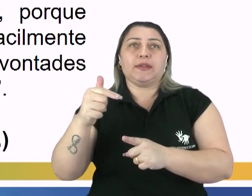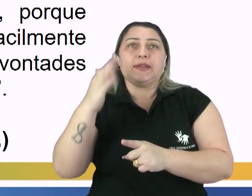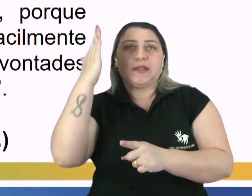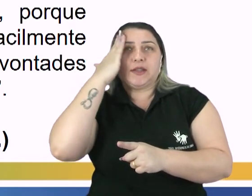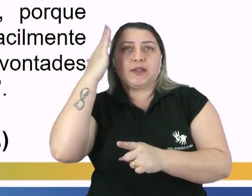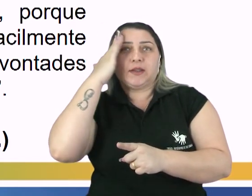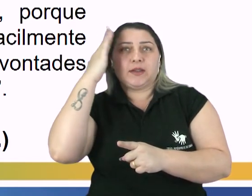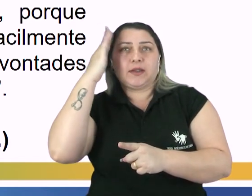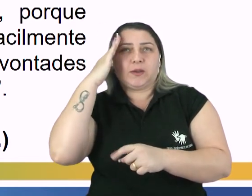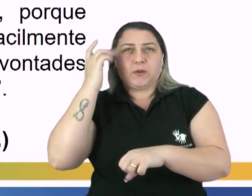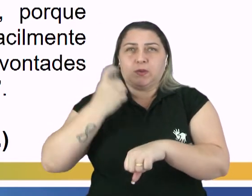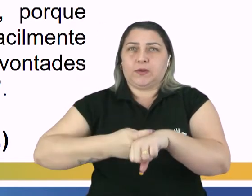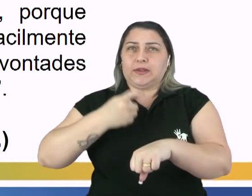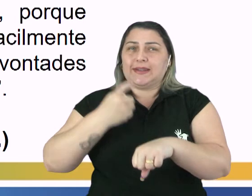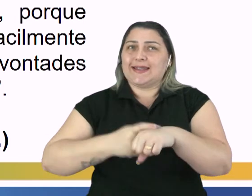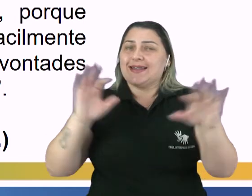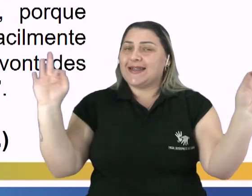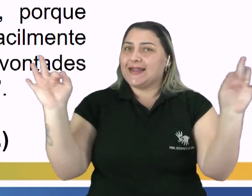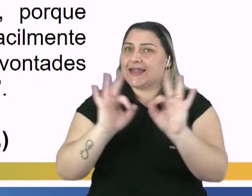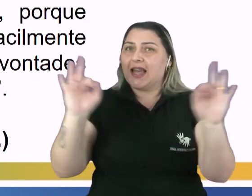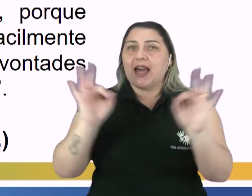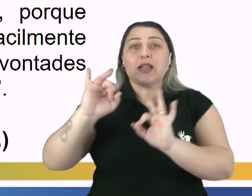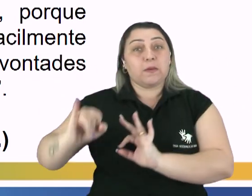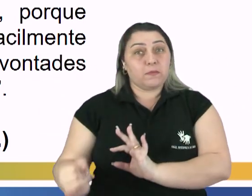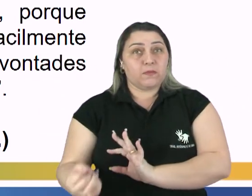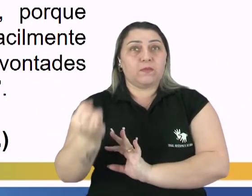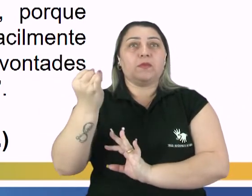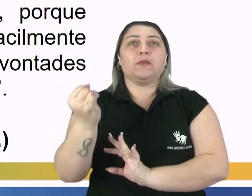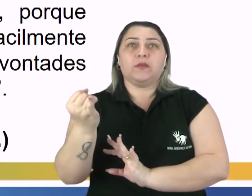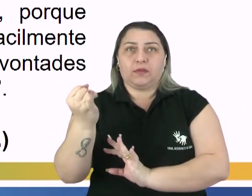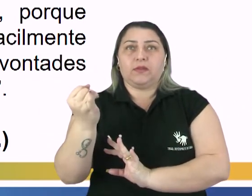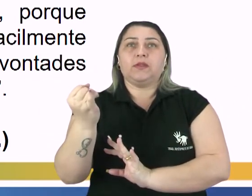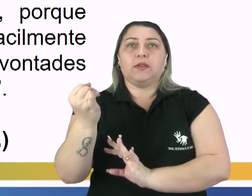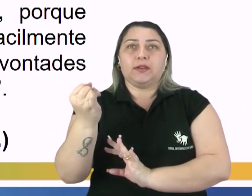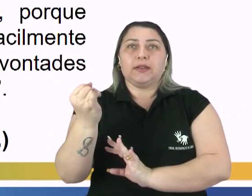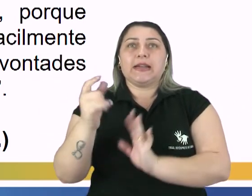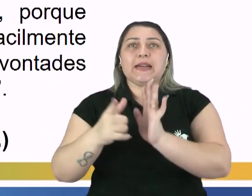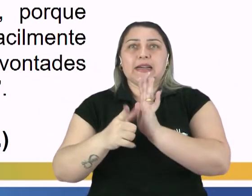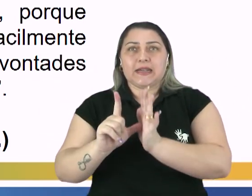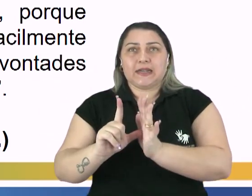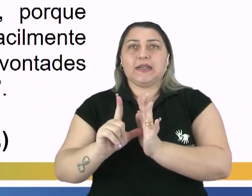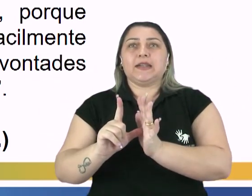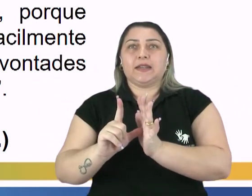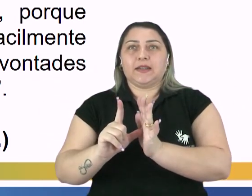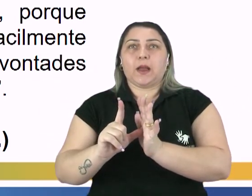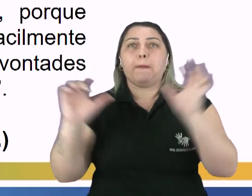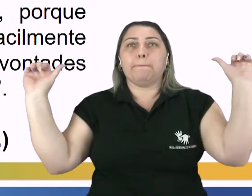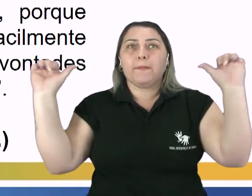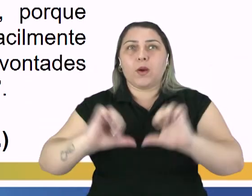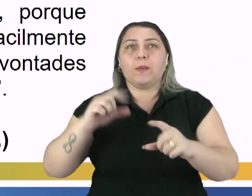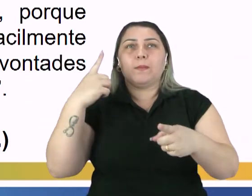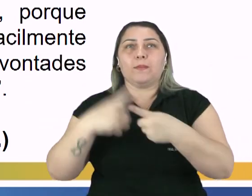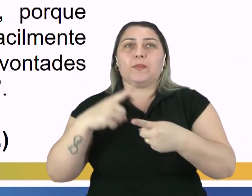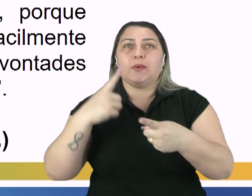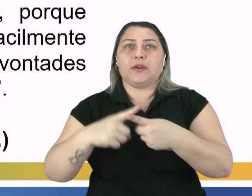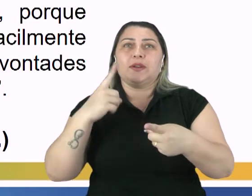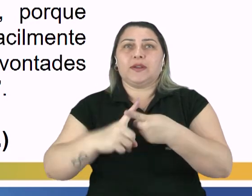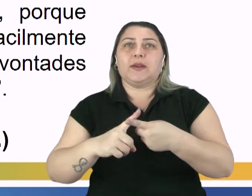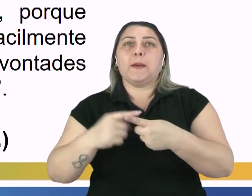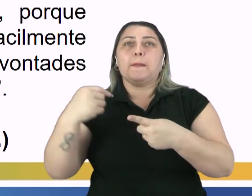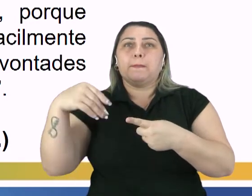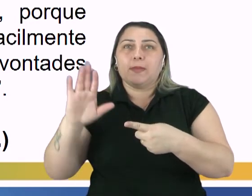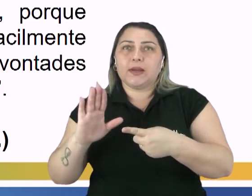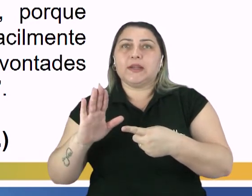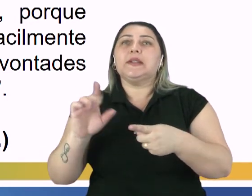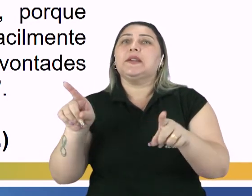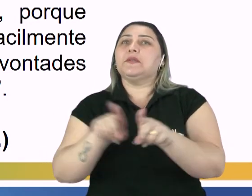contra vontades endurecidas, nenhuma coisa aproveita a agudeza. Antes, dana mais. Porque quando as setas são